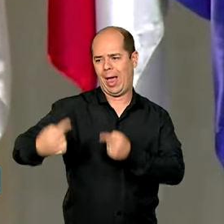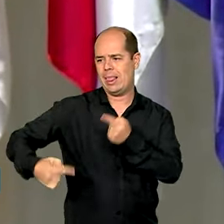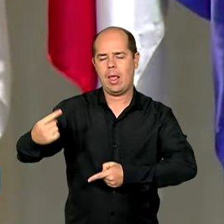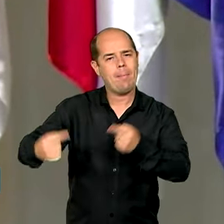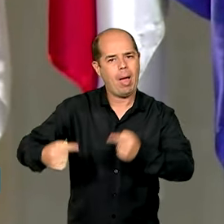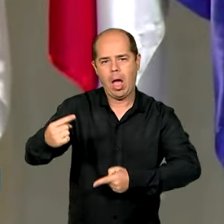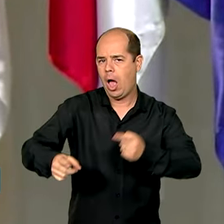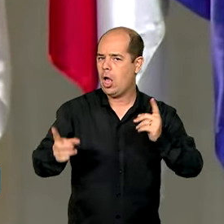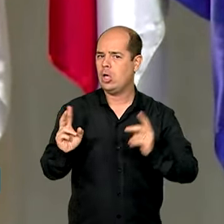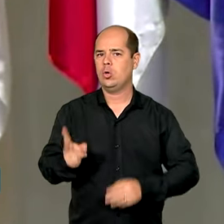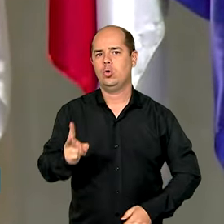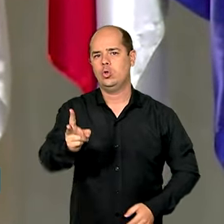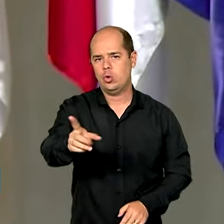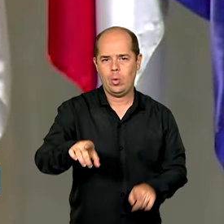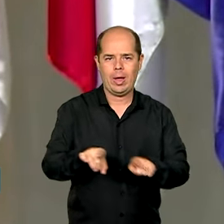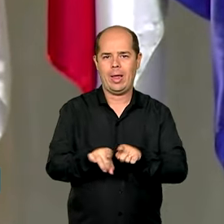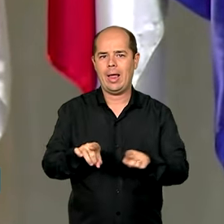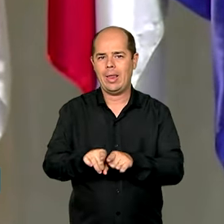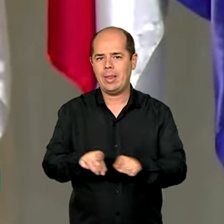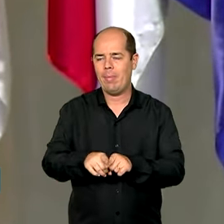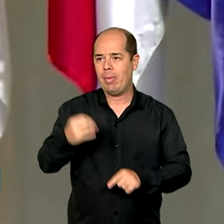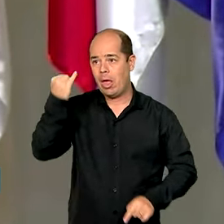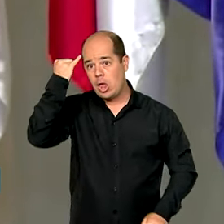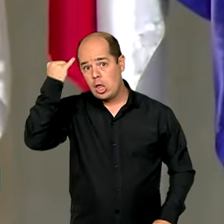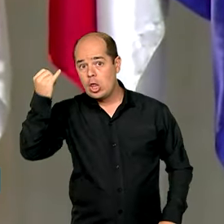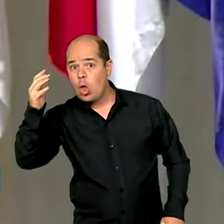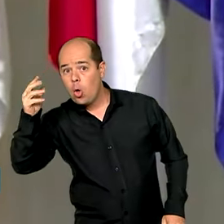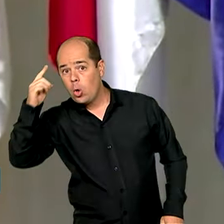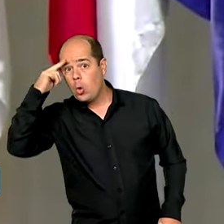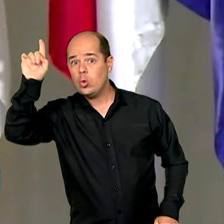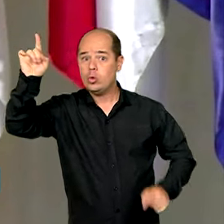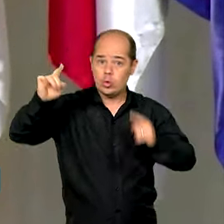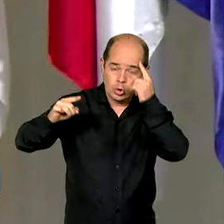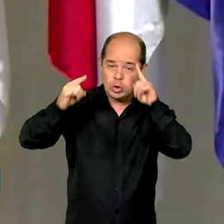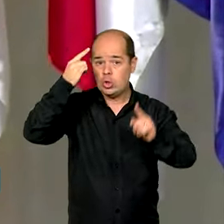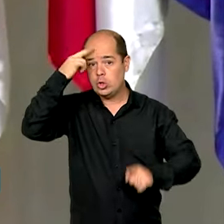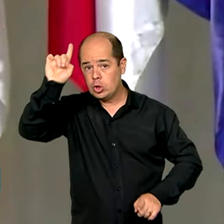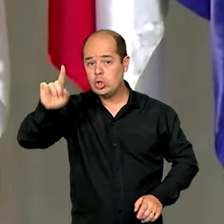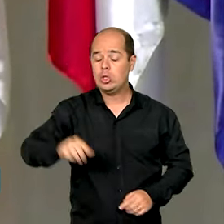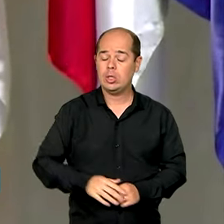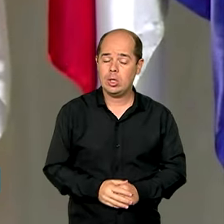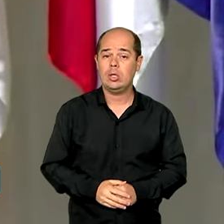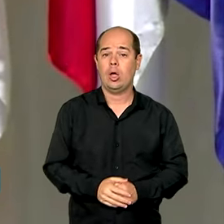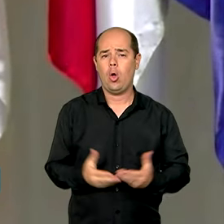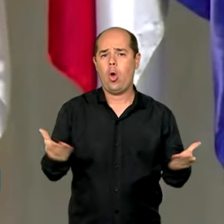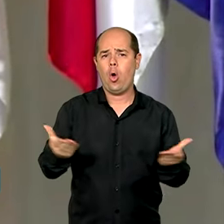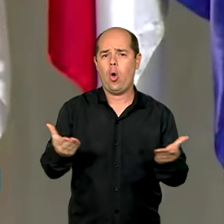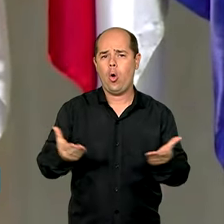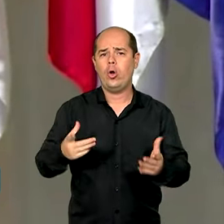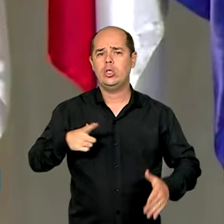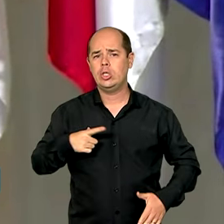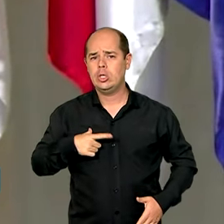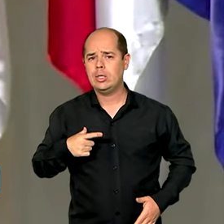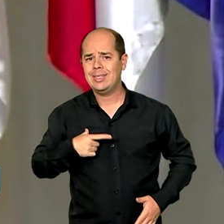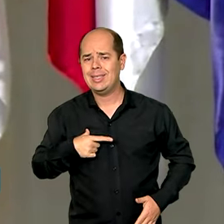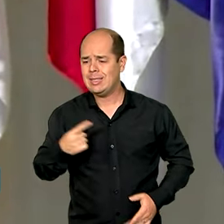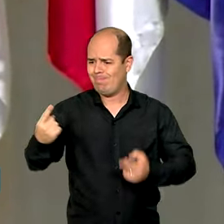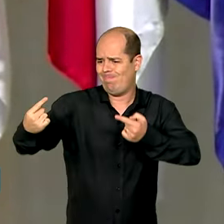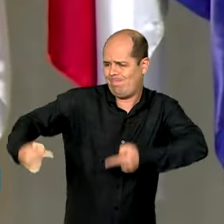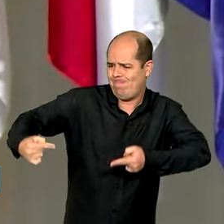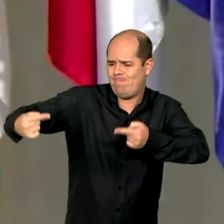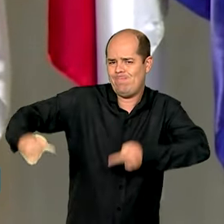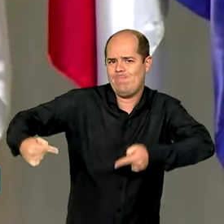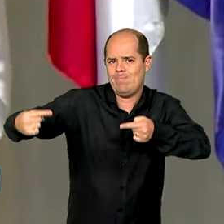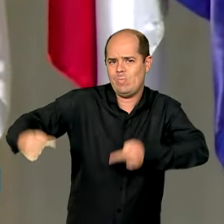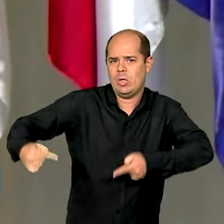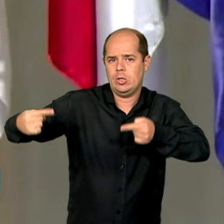na disputa ideológica. O campo dos direitos humanos hoje se tornou o principal ponto da disputa ideológica sobre o sentido do mundo. Se